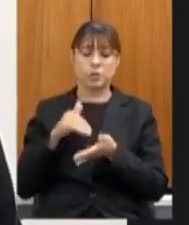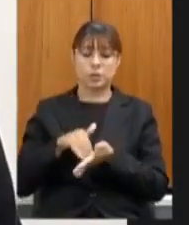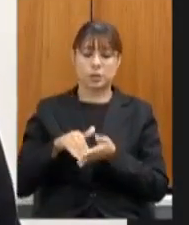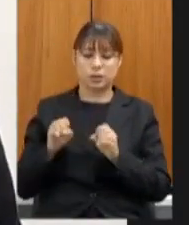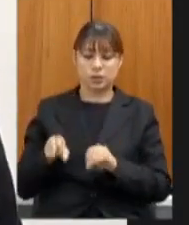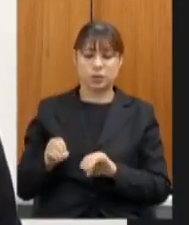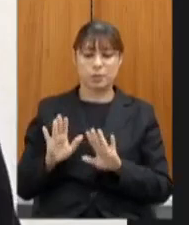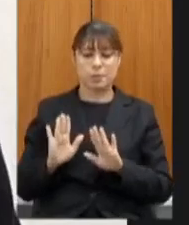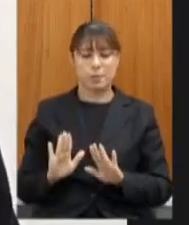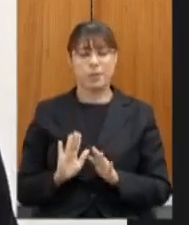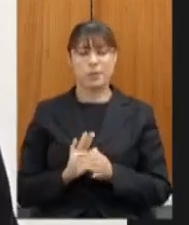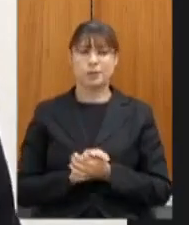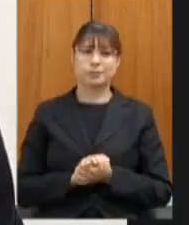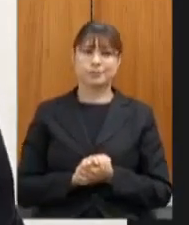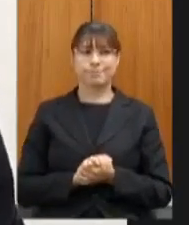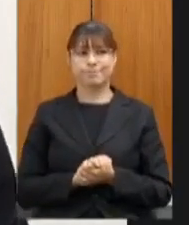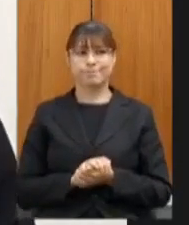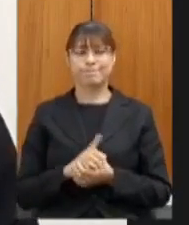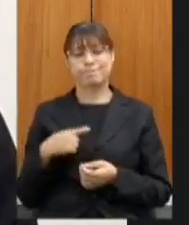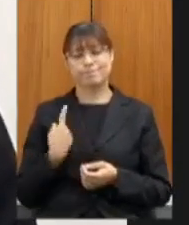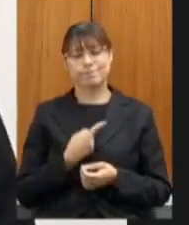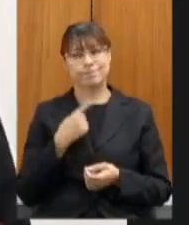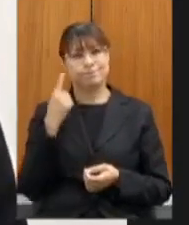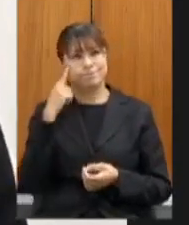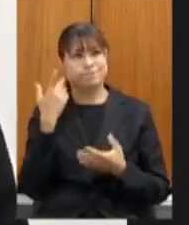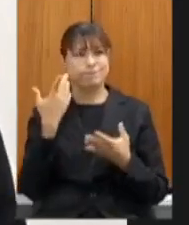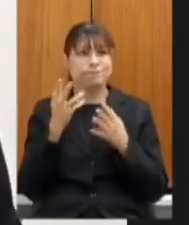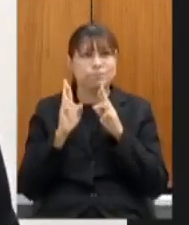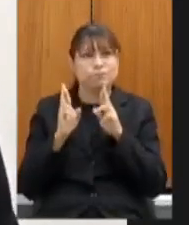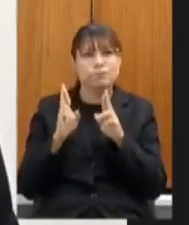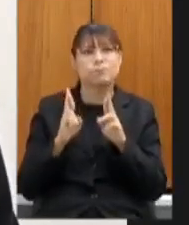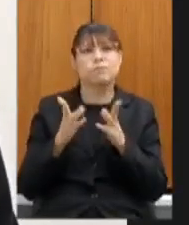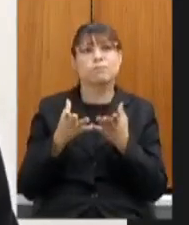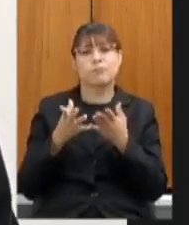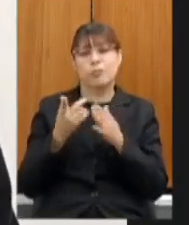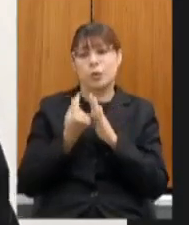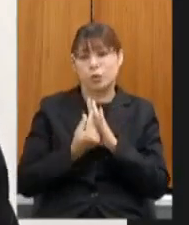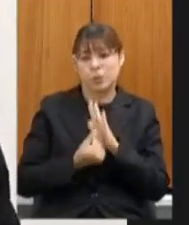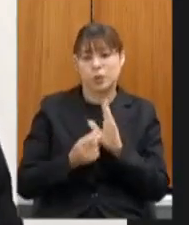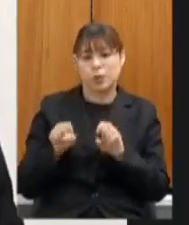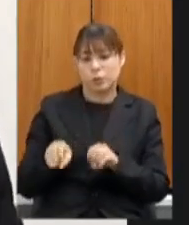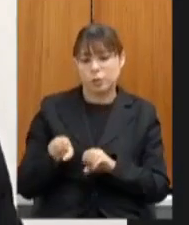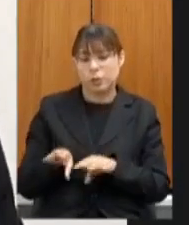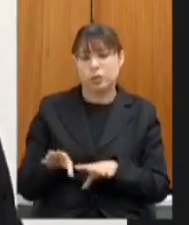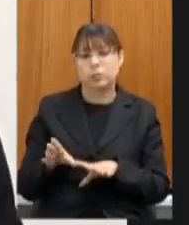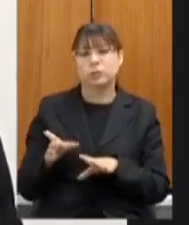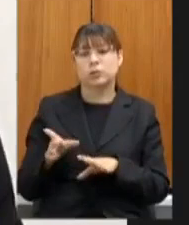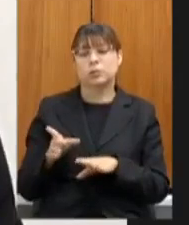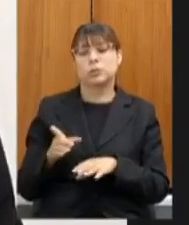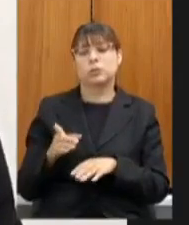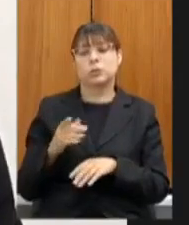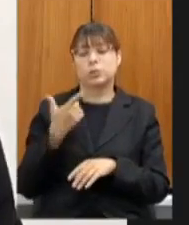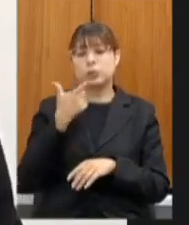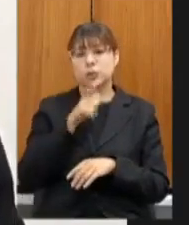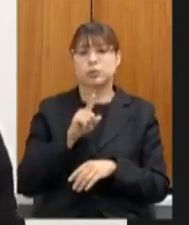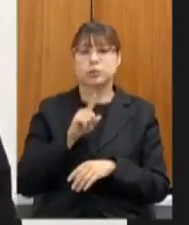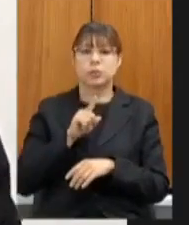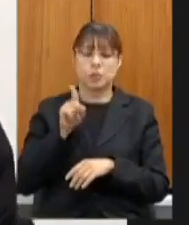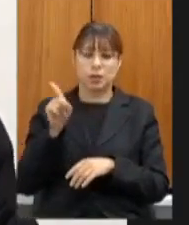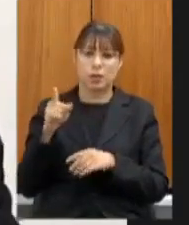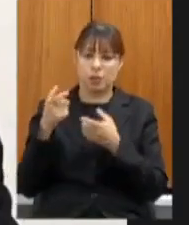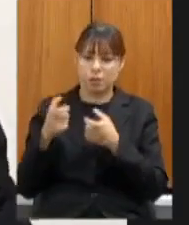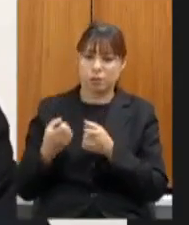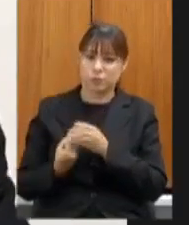entretanto na esperança de que um orçamento de educação de fato a Fundação Caimartins eu que